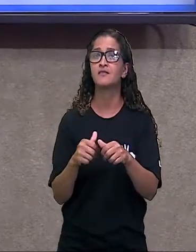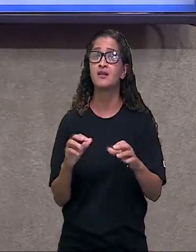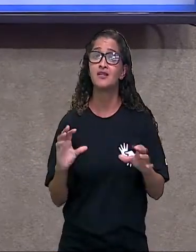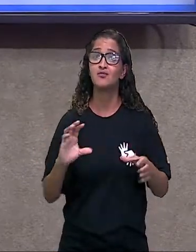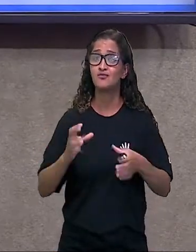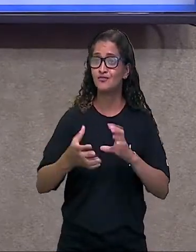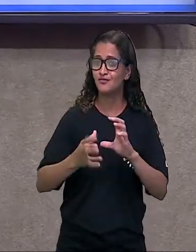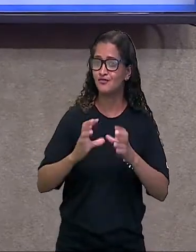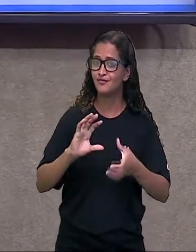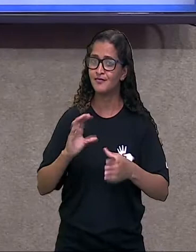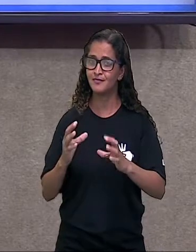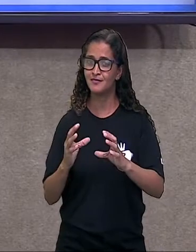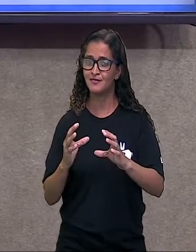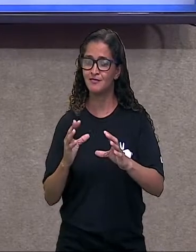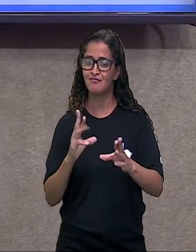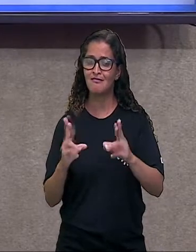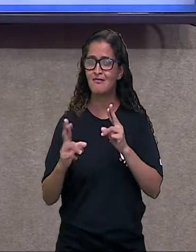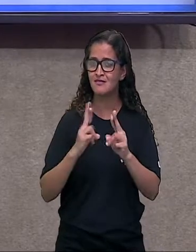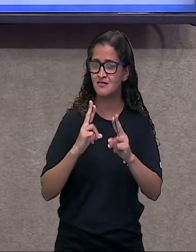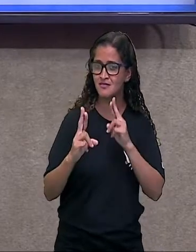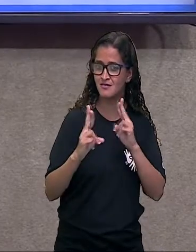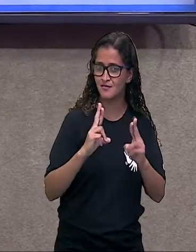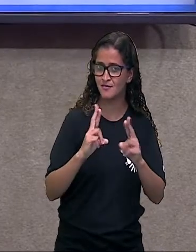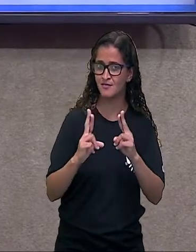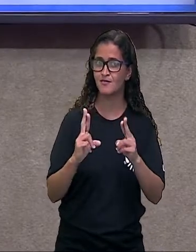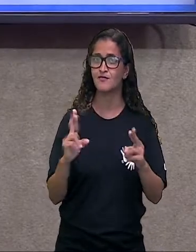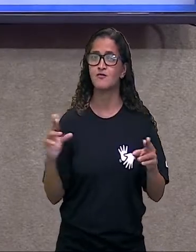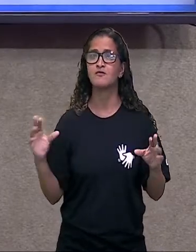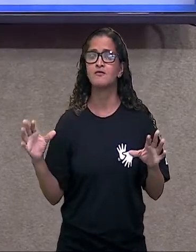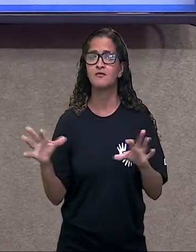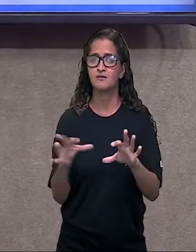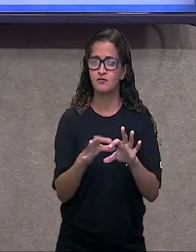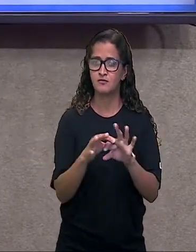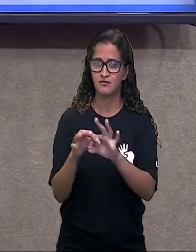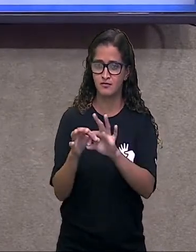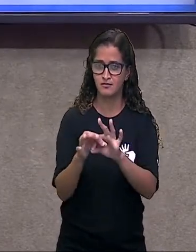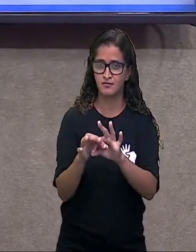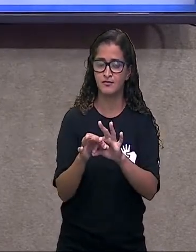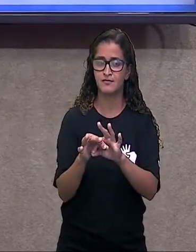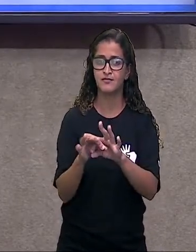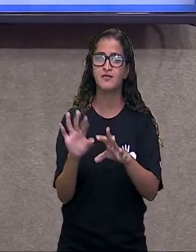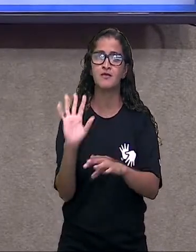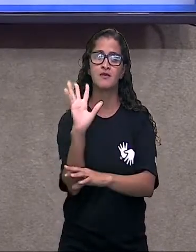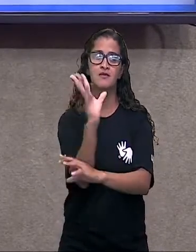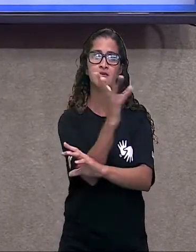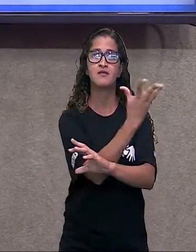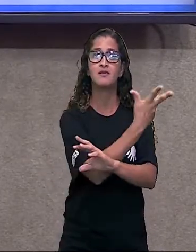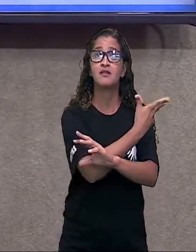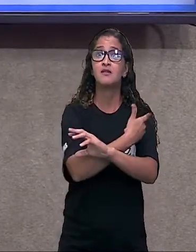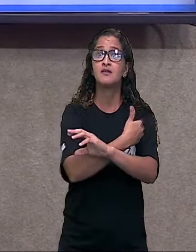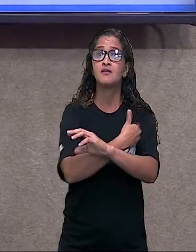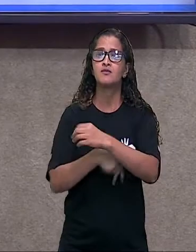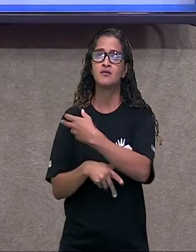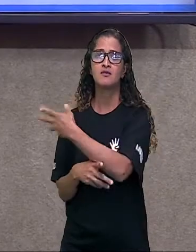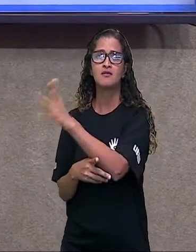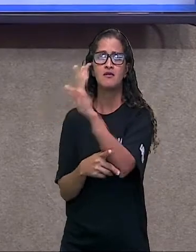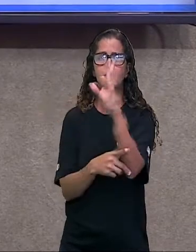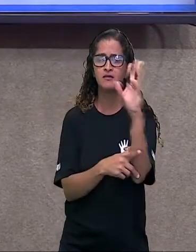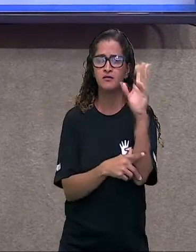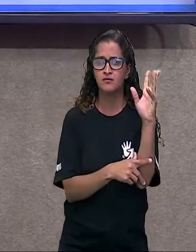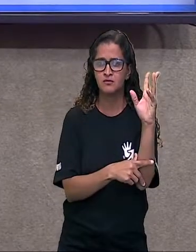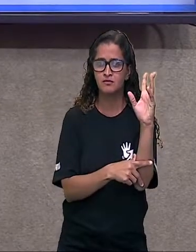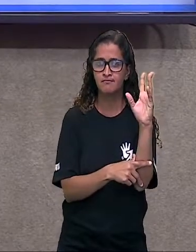interagem entre si, tá certo? E aí a natureza, ela é cheia de